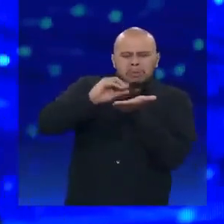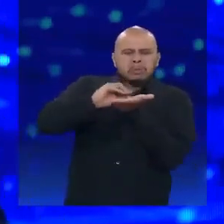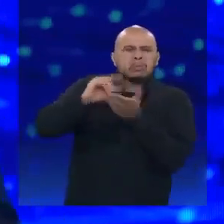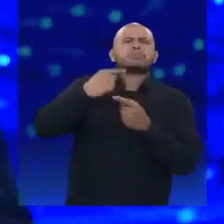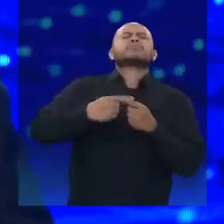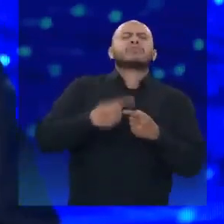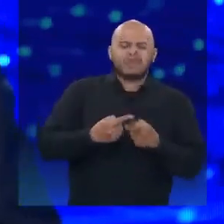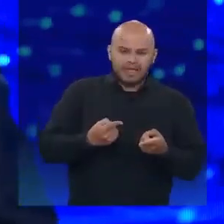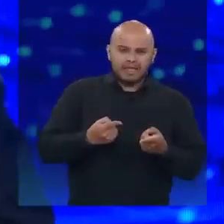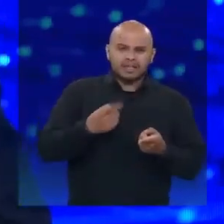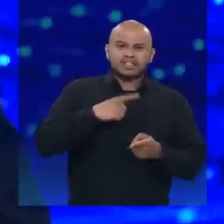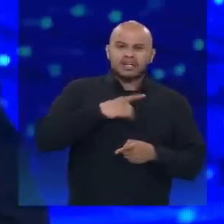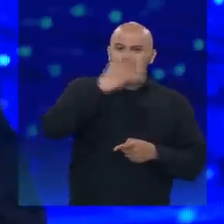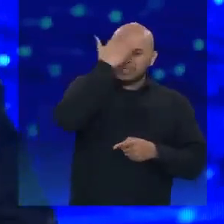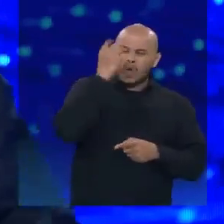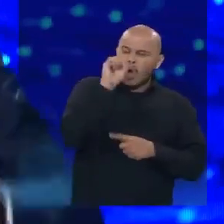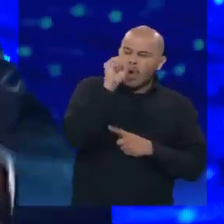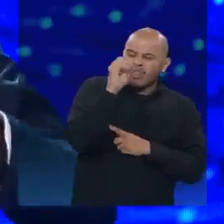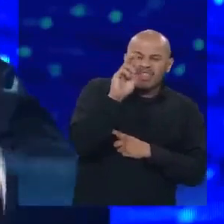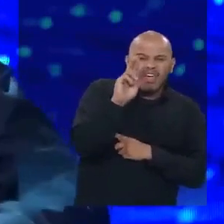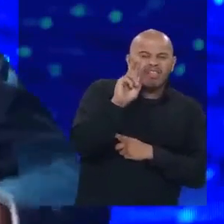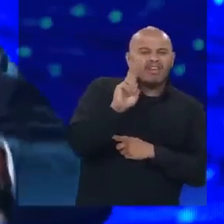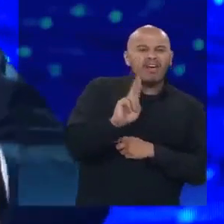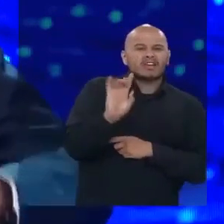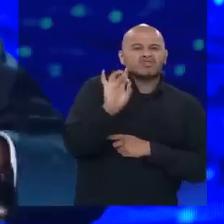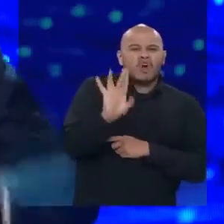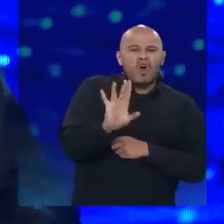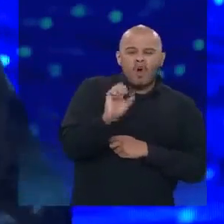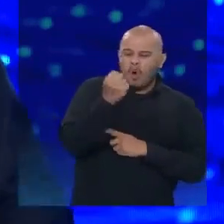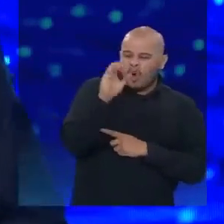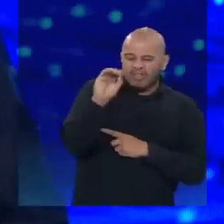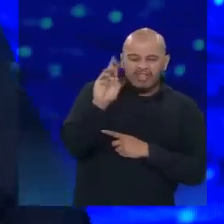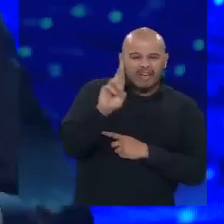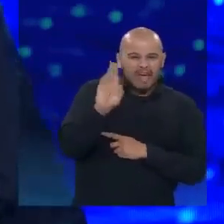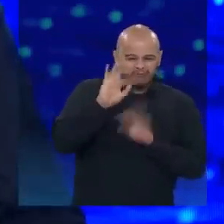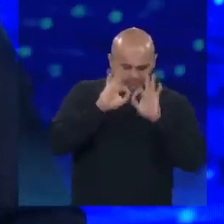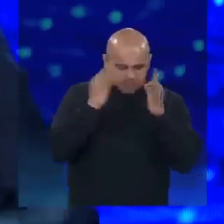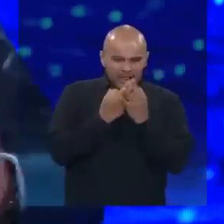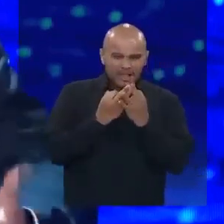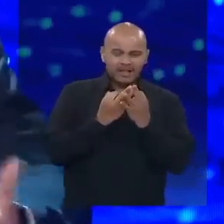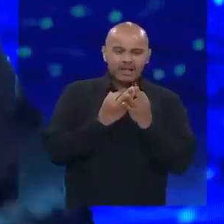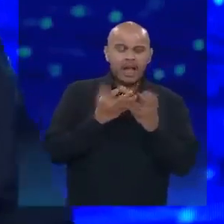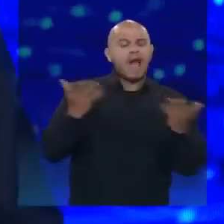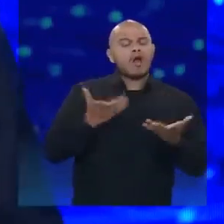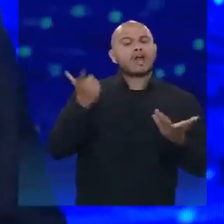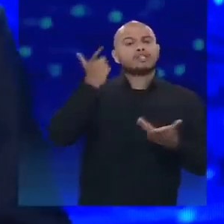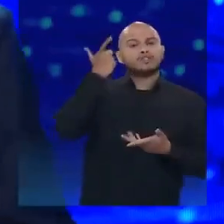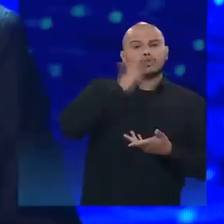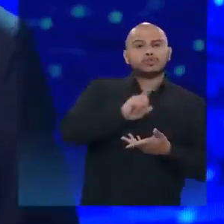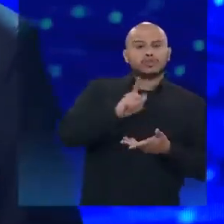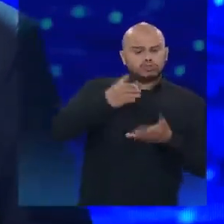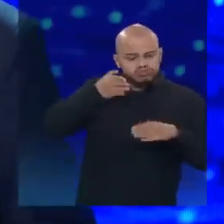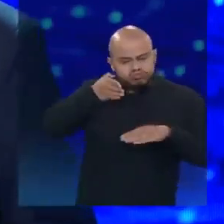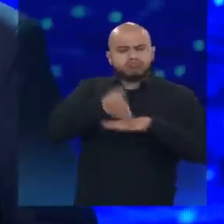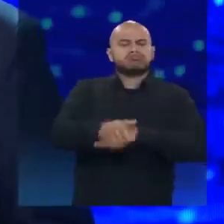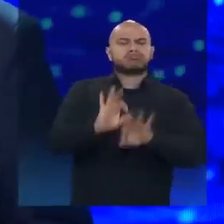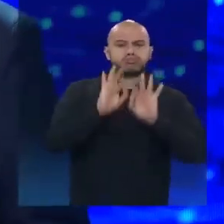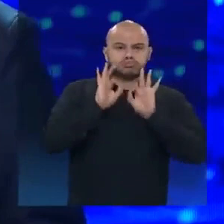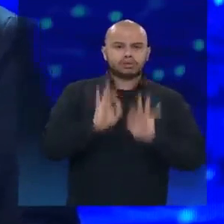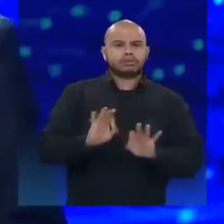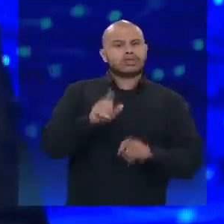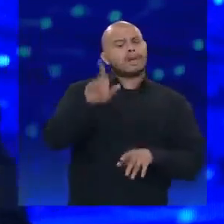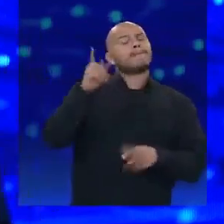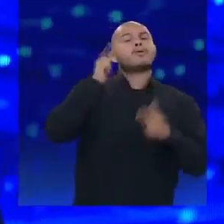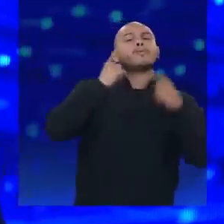gente que ganha R 80 por mês, família ganhando R$ 80 por mês. E nós agora entramos nessa área para valer. Está preocupado com